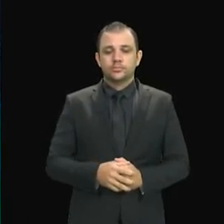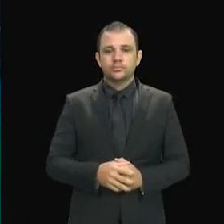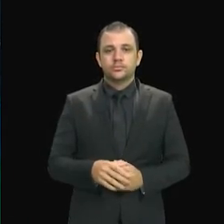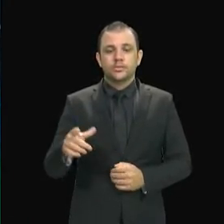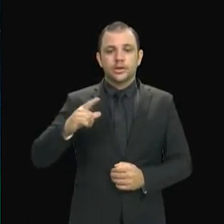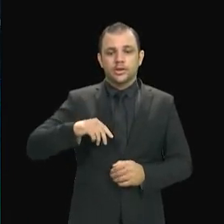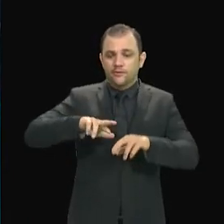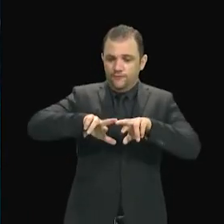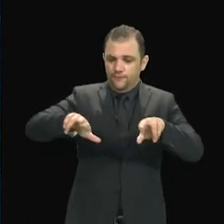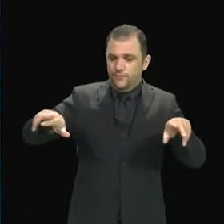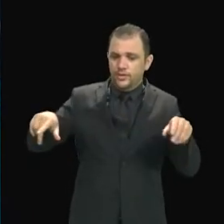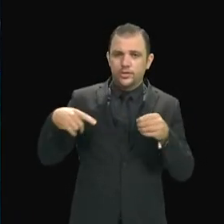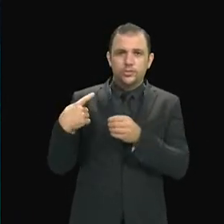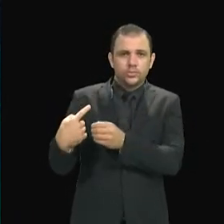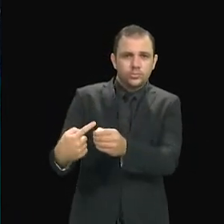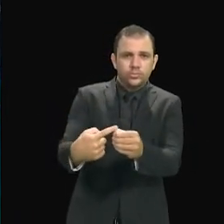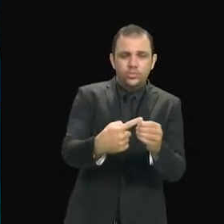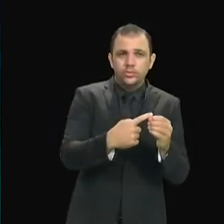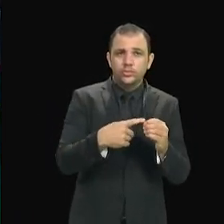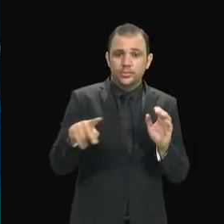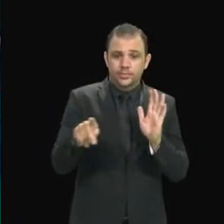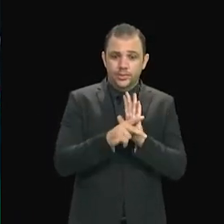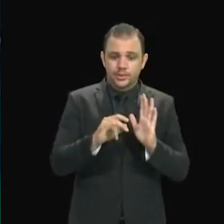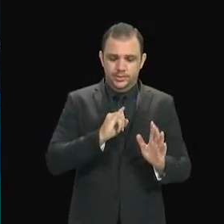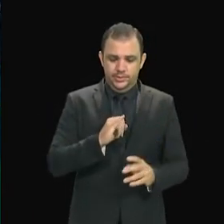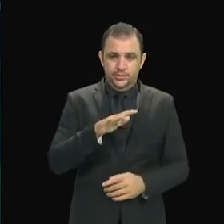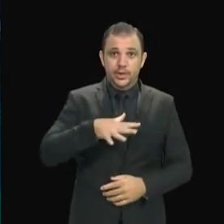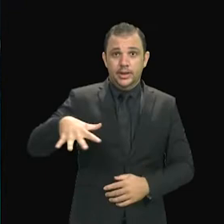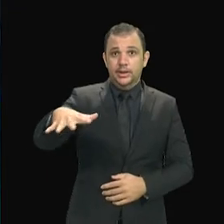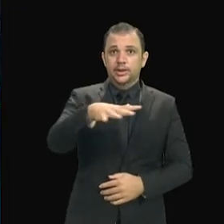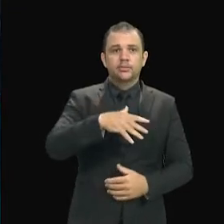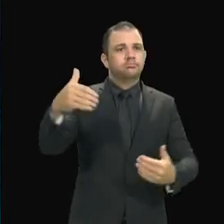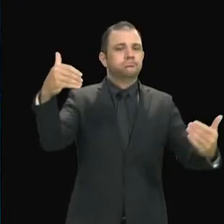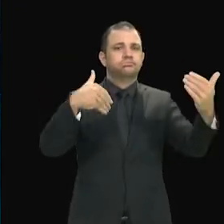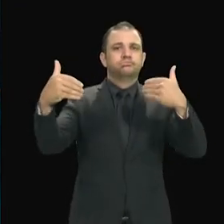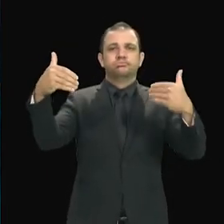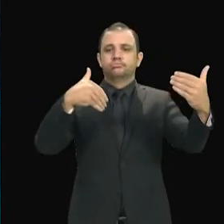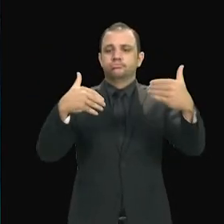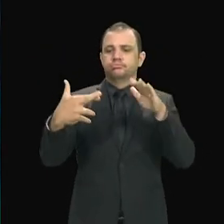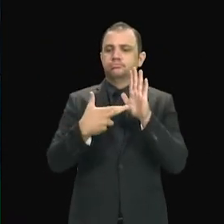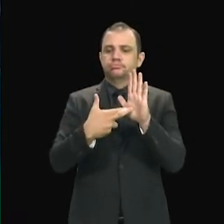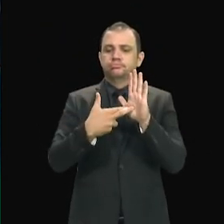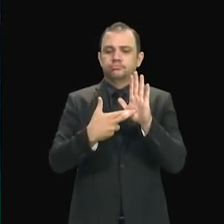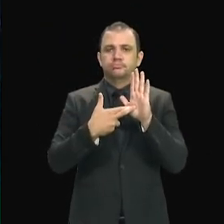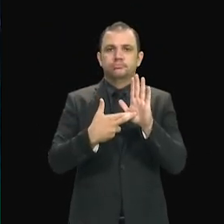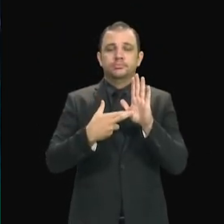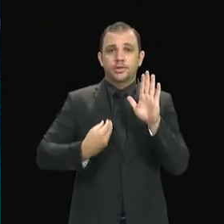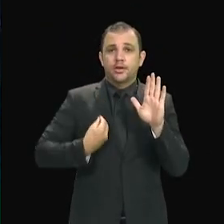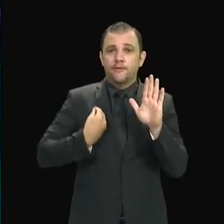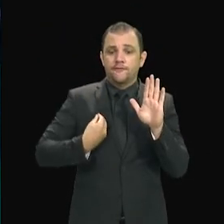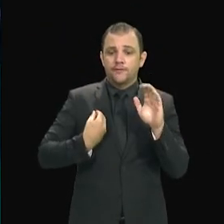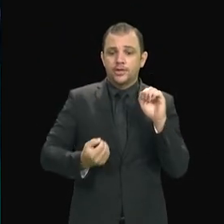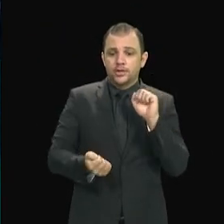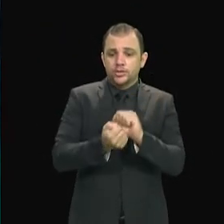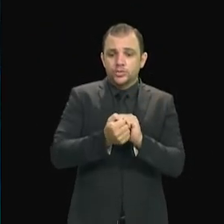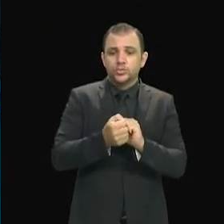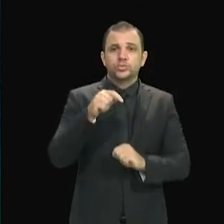municípios da nossa região, representatividade de todos os municípios, fizeram um presidente